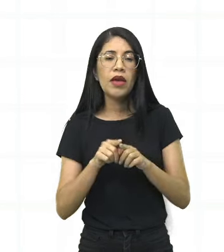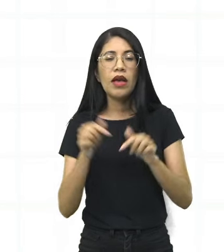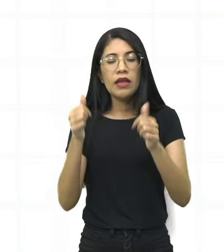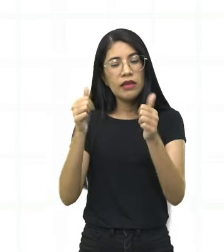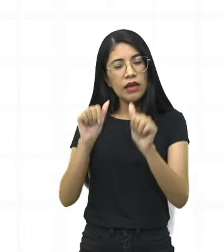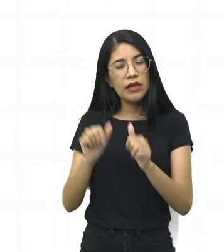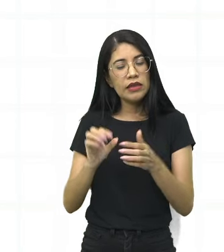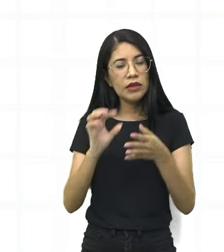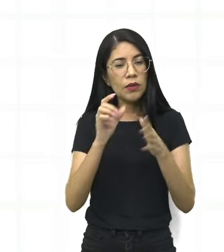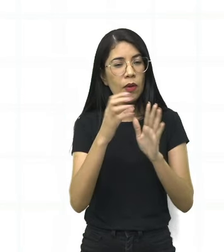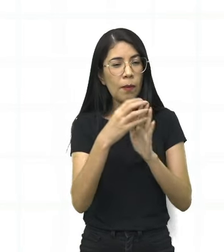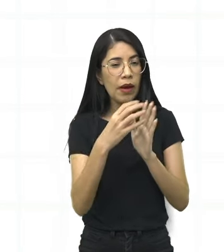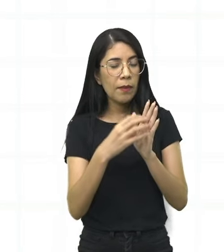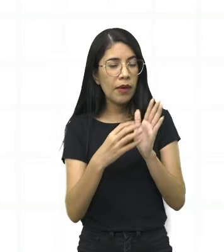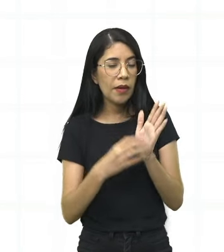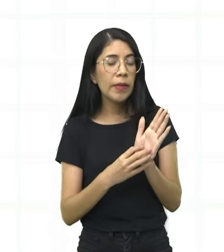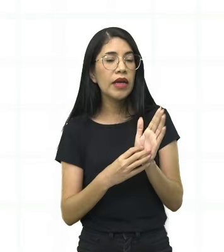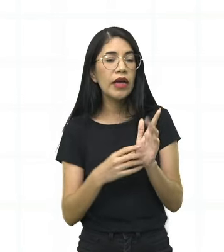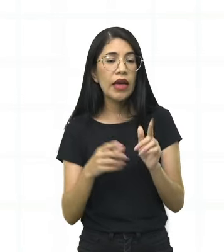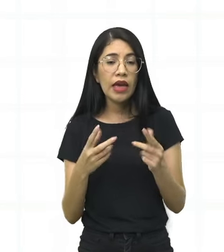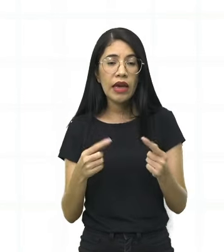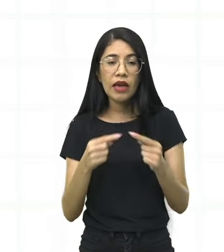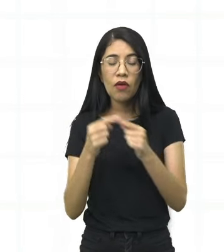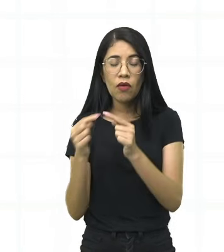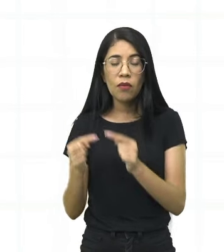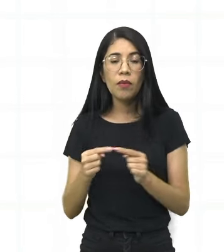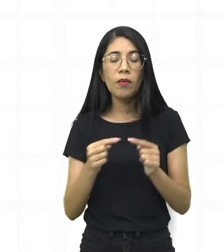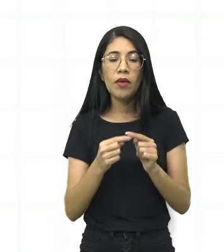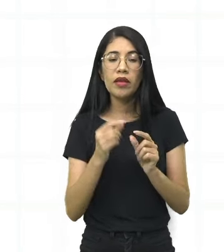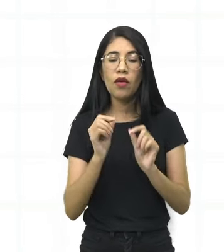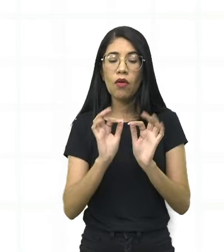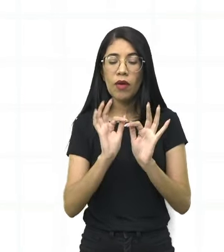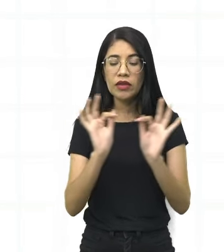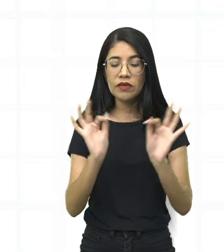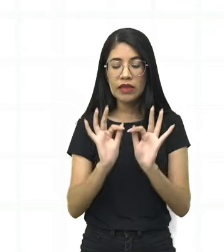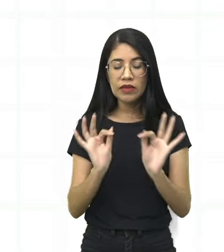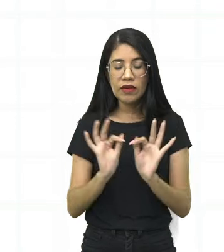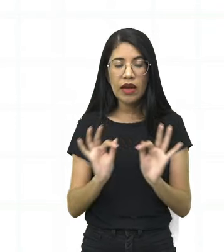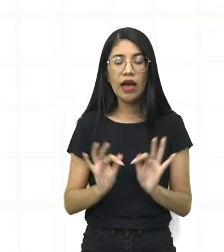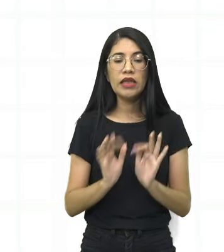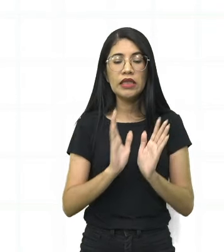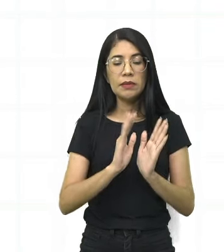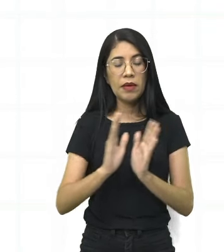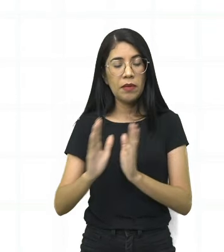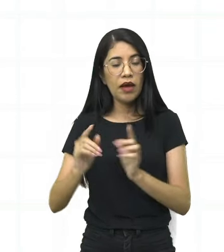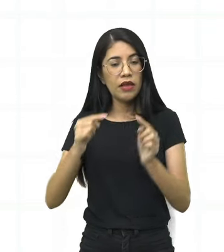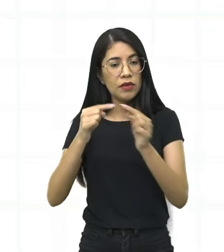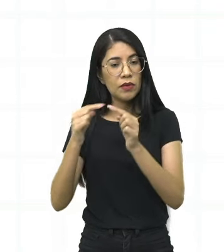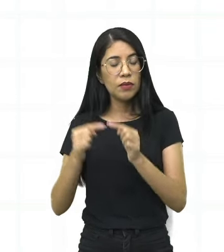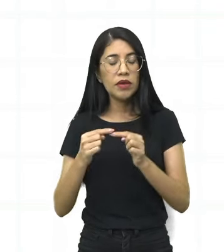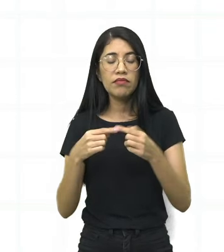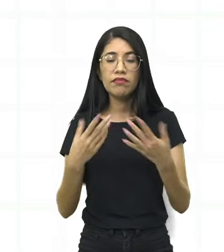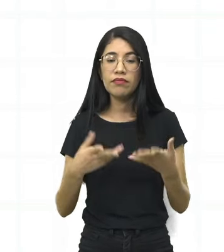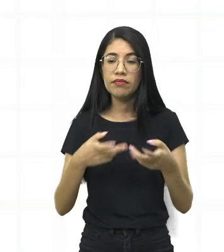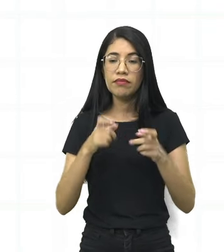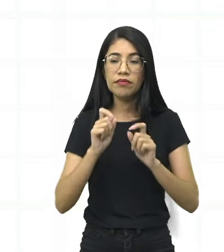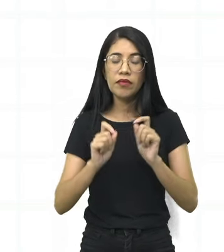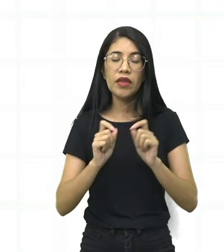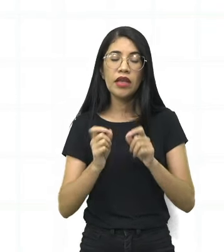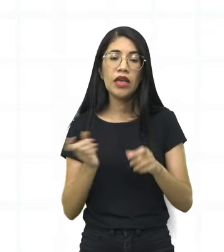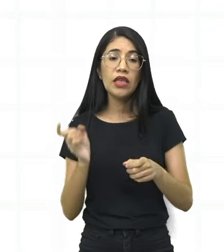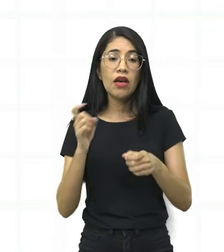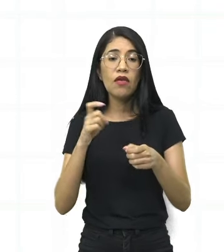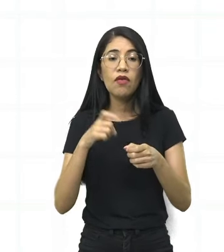estrofas, né? Pertence a mesma sequência frasal, tá bom? Então aí, ó, percebam que a gente tá